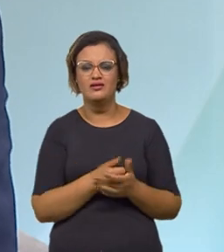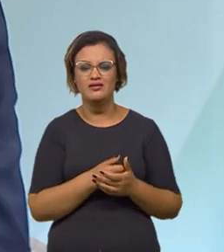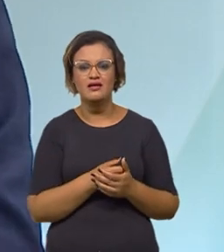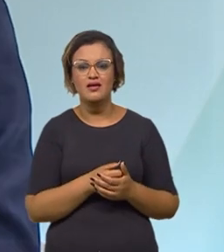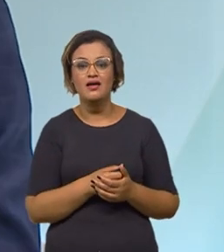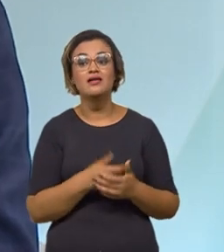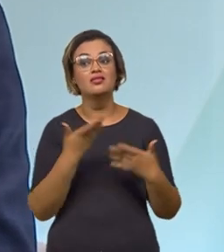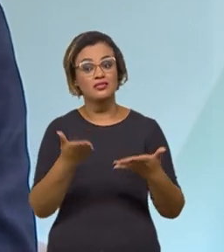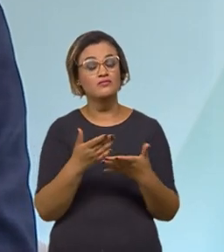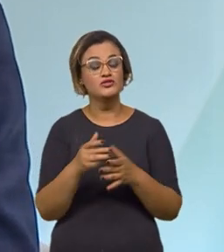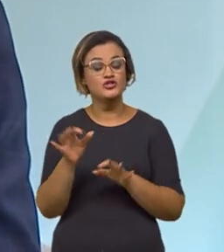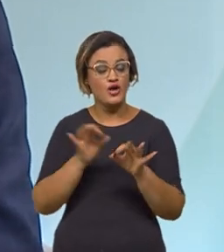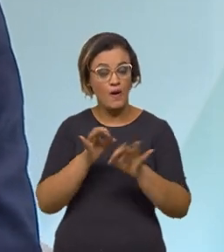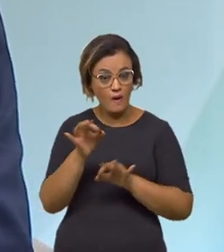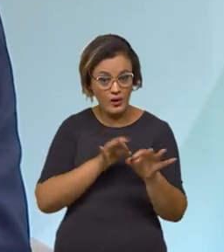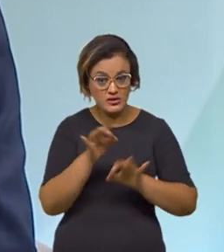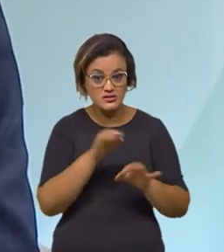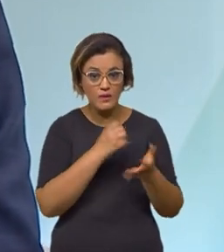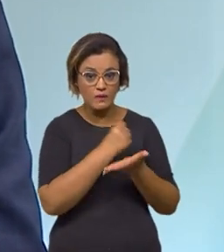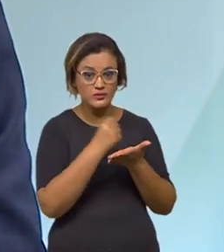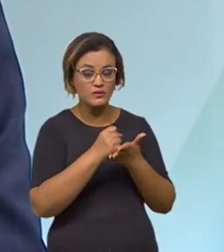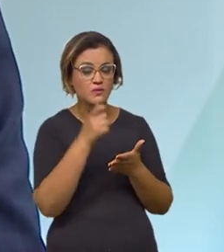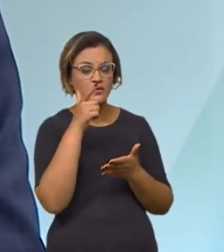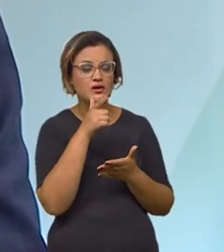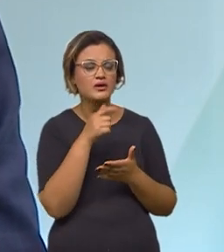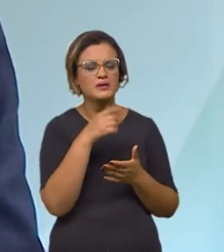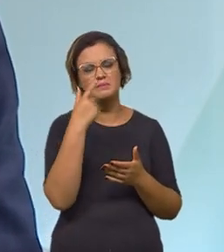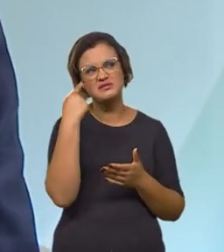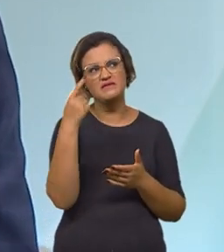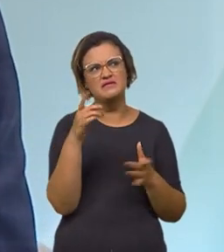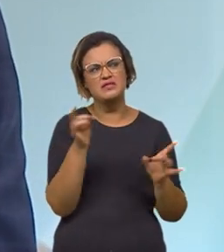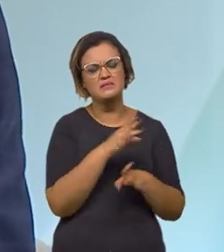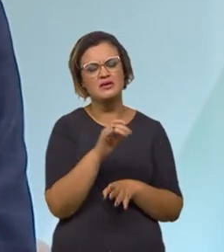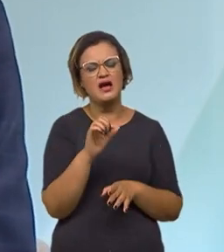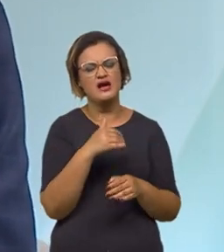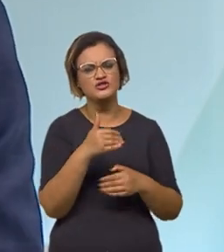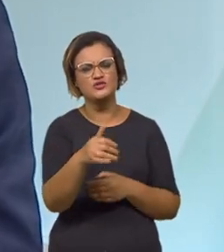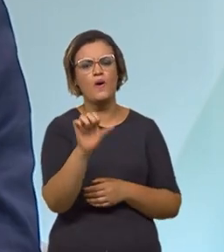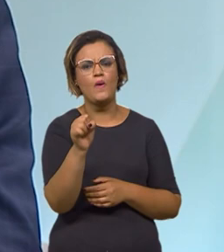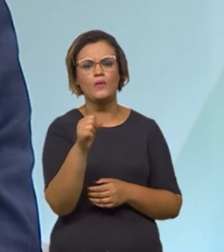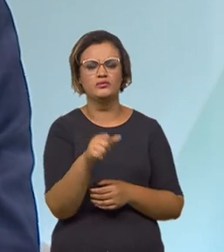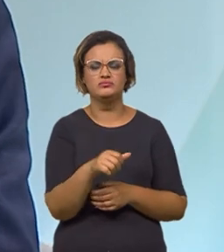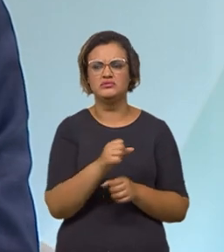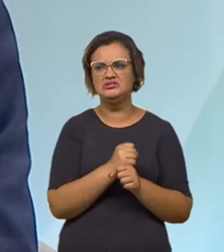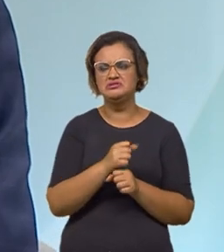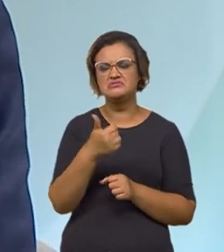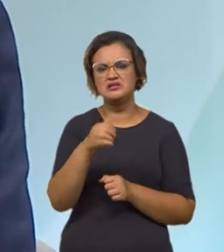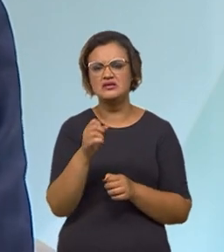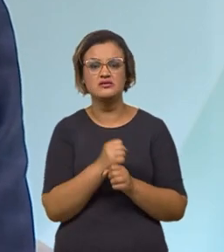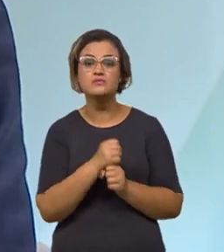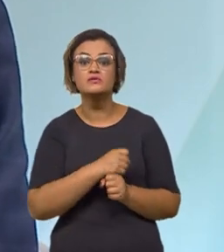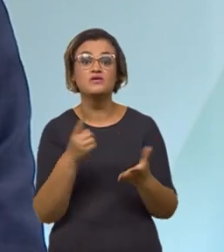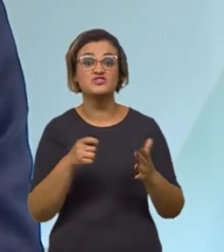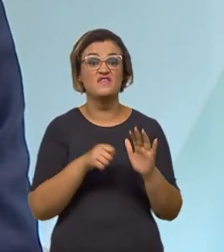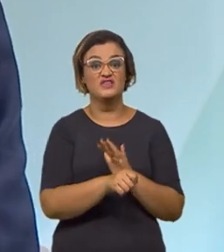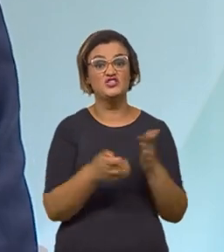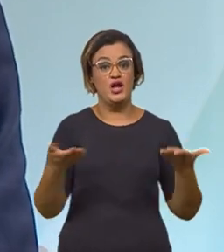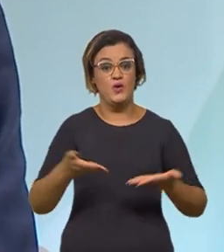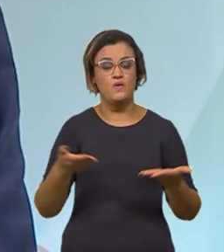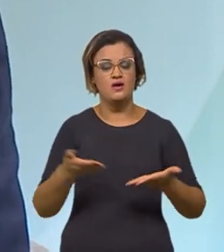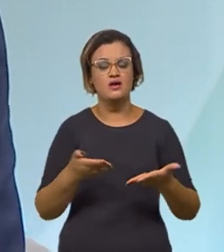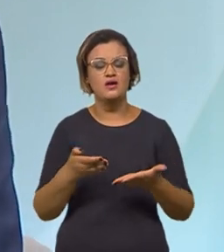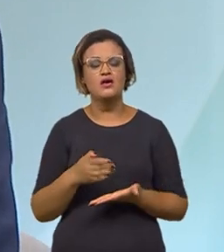gente, antecipando os contratos de concessão, que estavam para se encerrar daqui 8, 10 anos, a gente consegue garantir que os investimentos sejam feitos agora já nesses